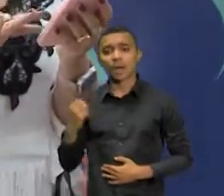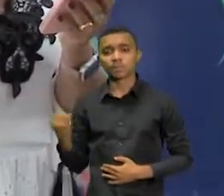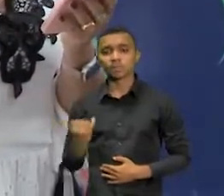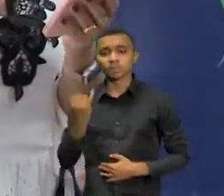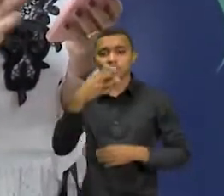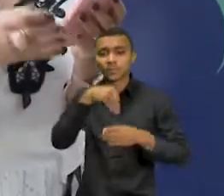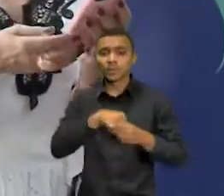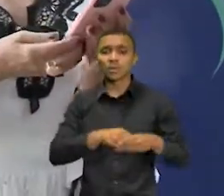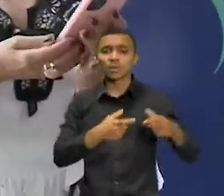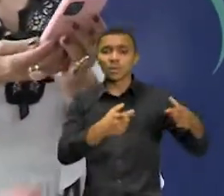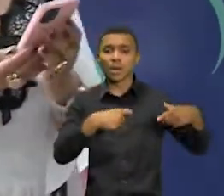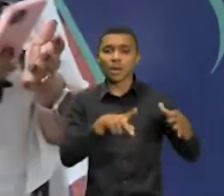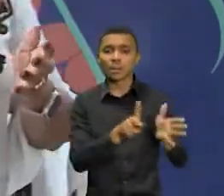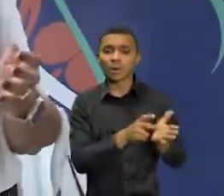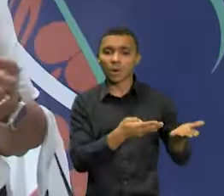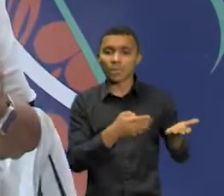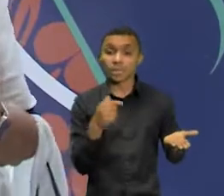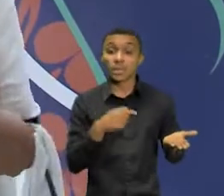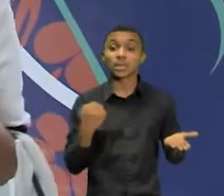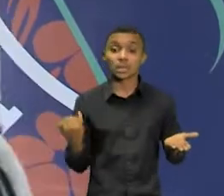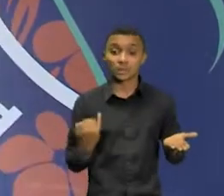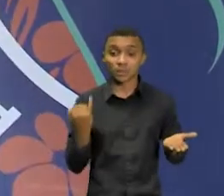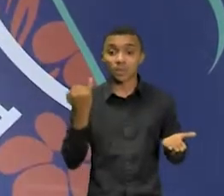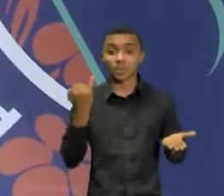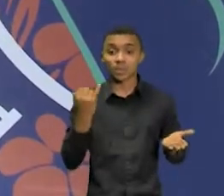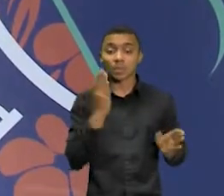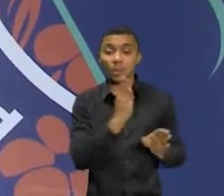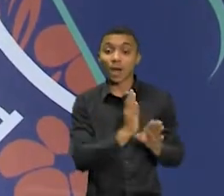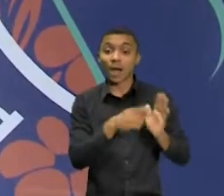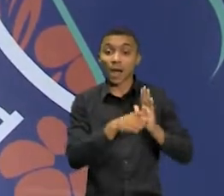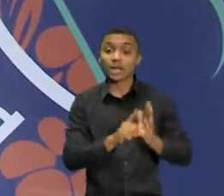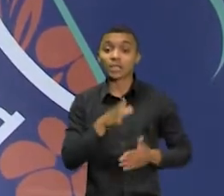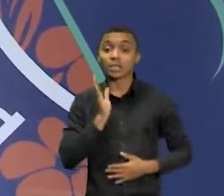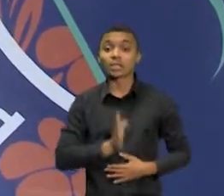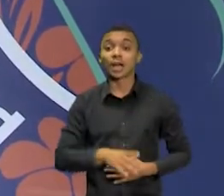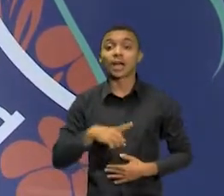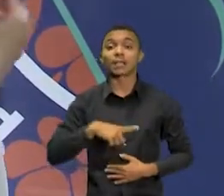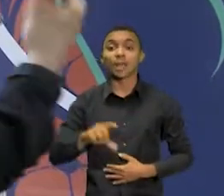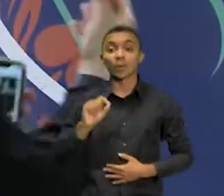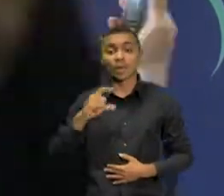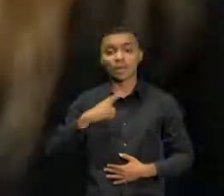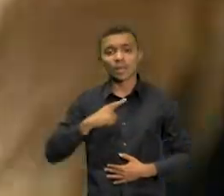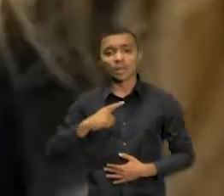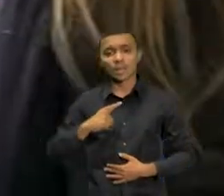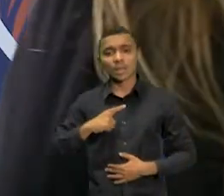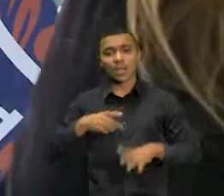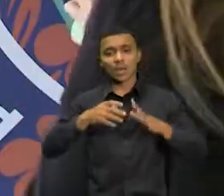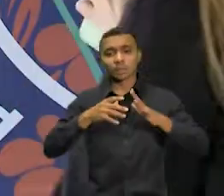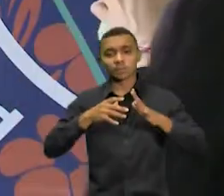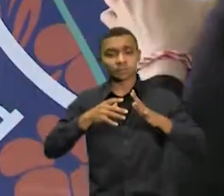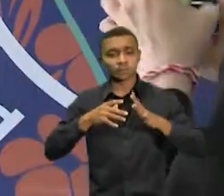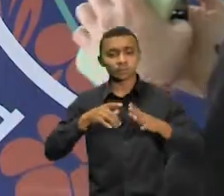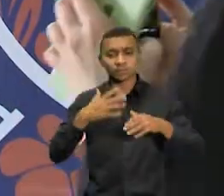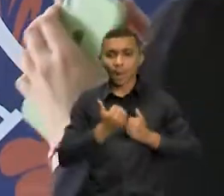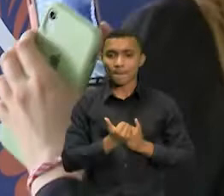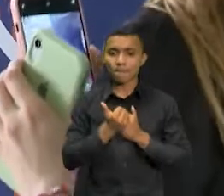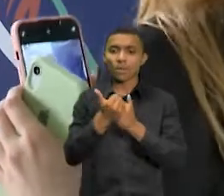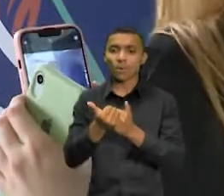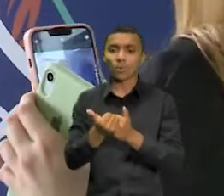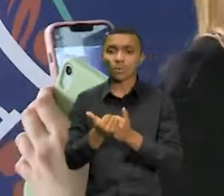Procuradoria que tem feito esse fomento para que no interior do Estado